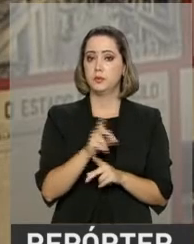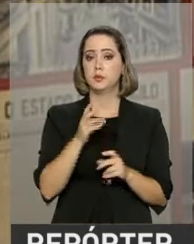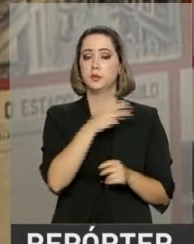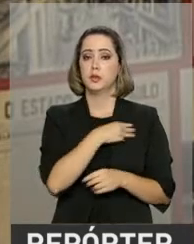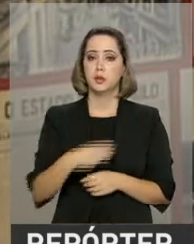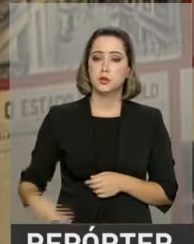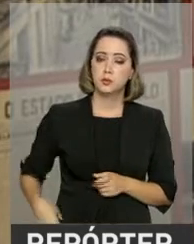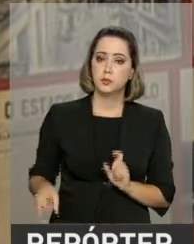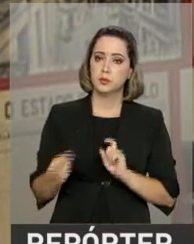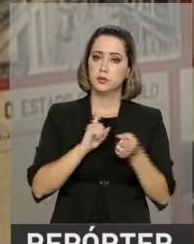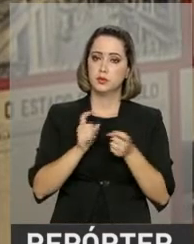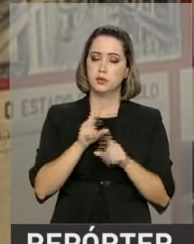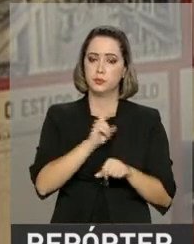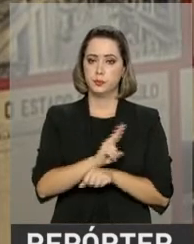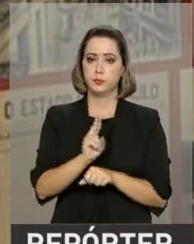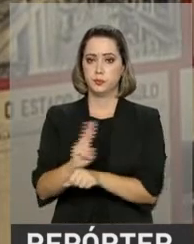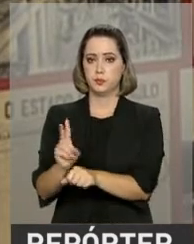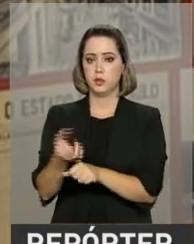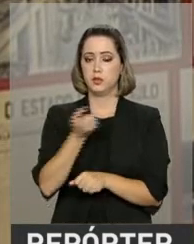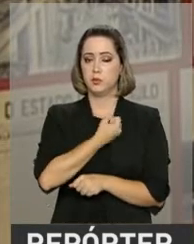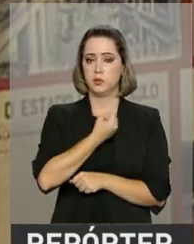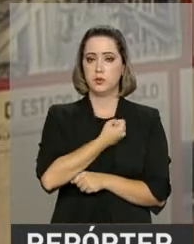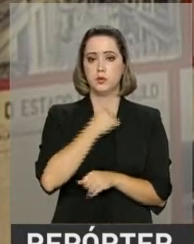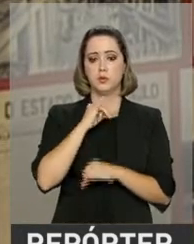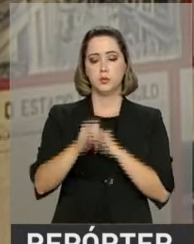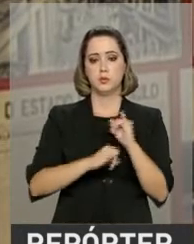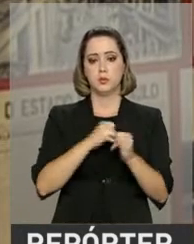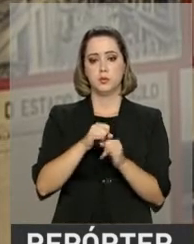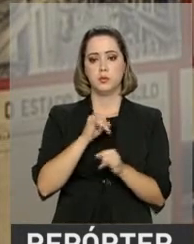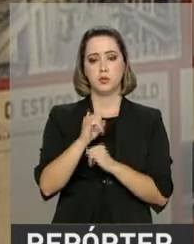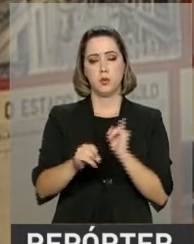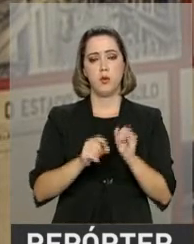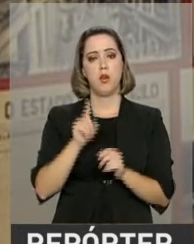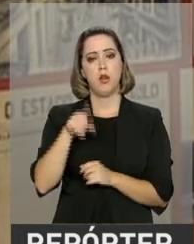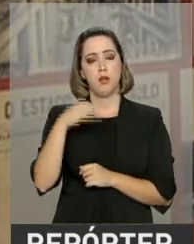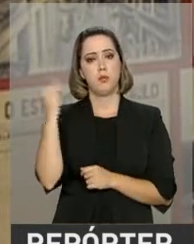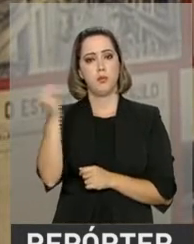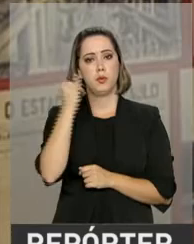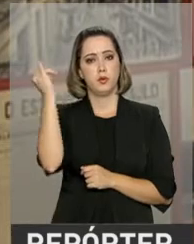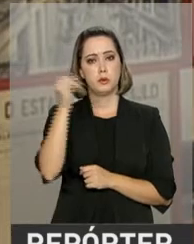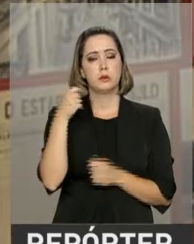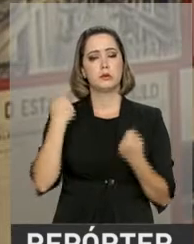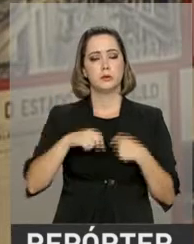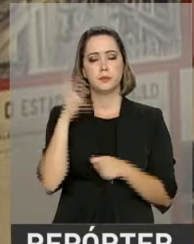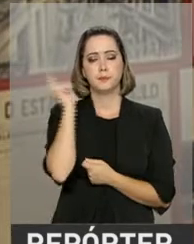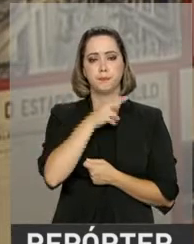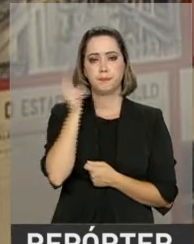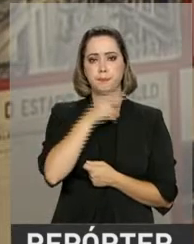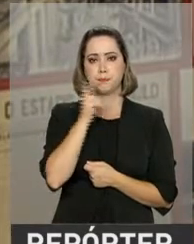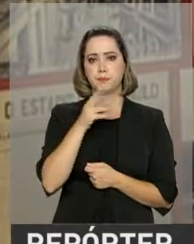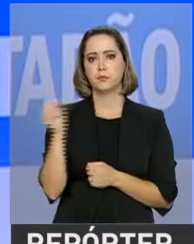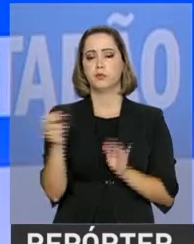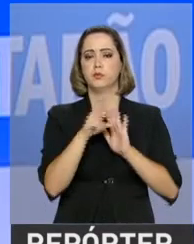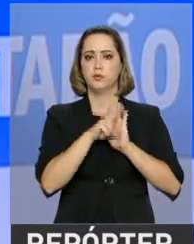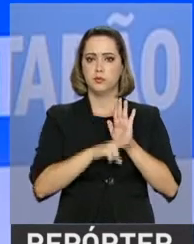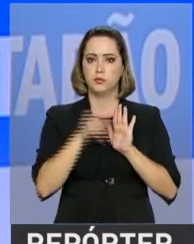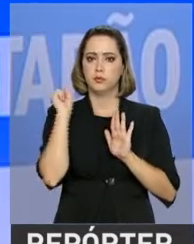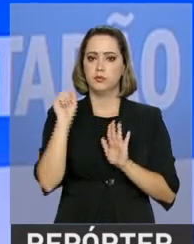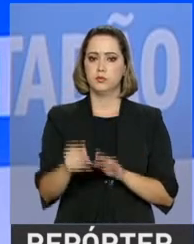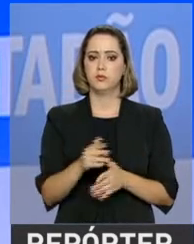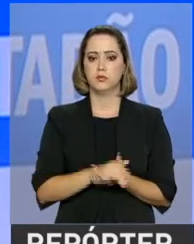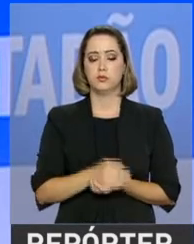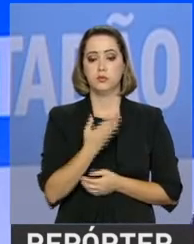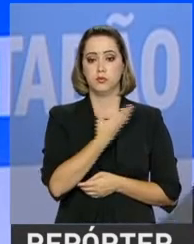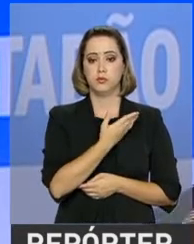Meirelles, e ele defendeu com números e informações não só a necessidade, mas a urgência da reforma da Previdência. Segundo